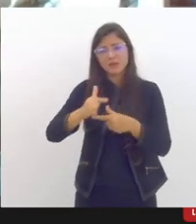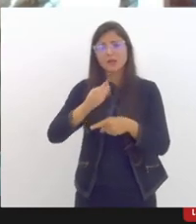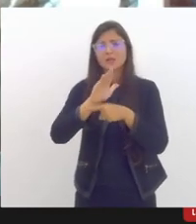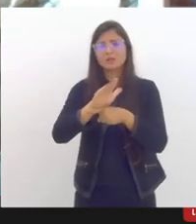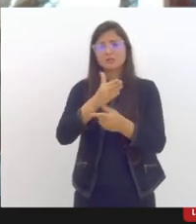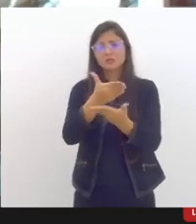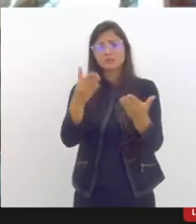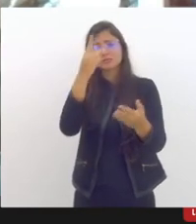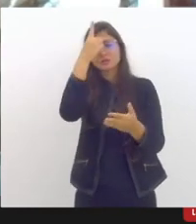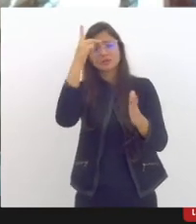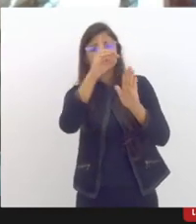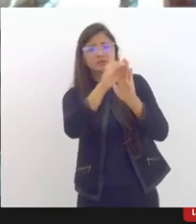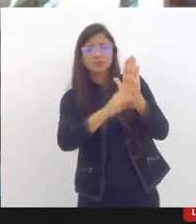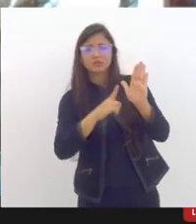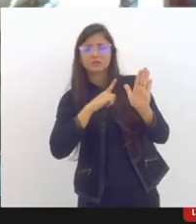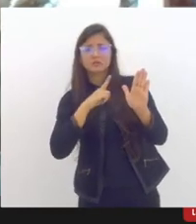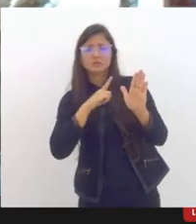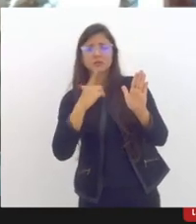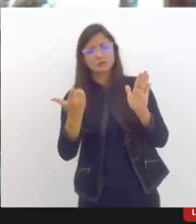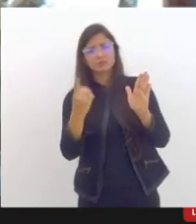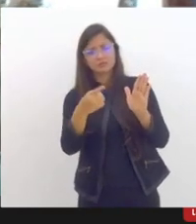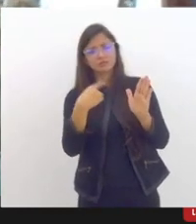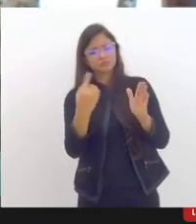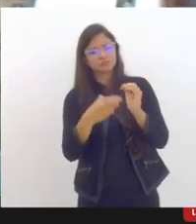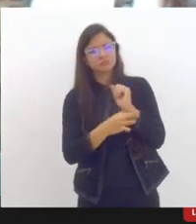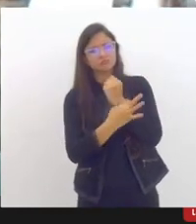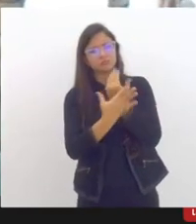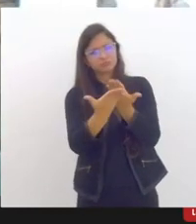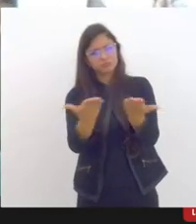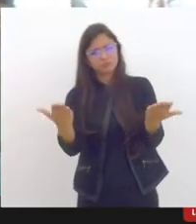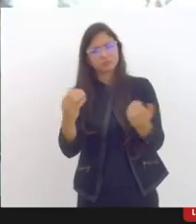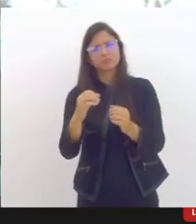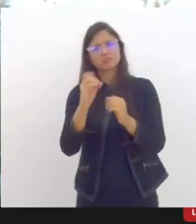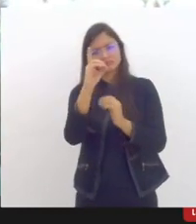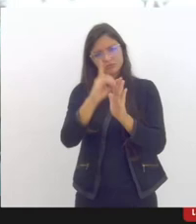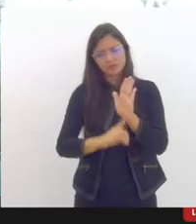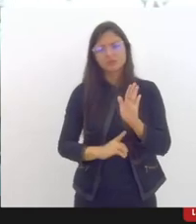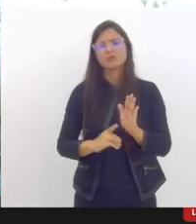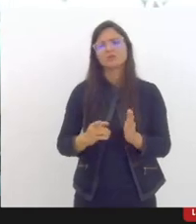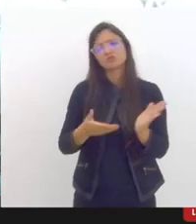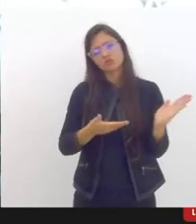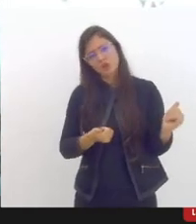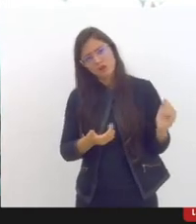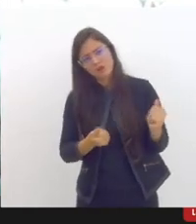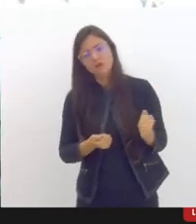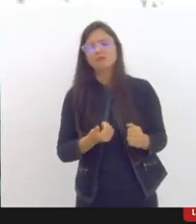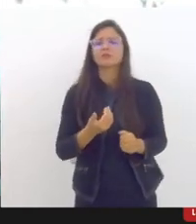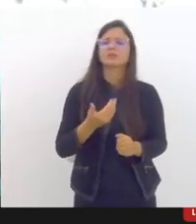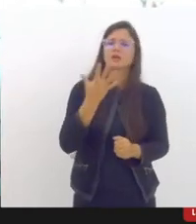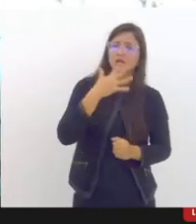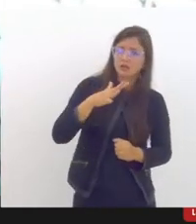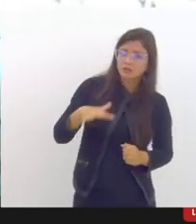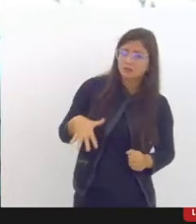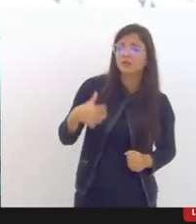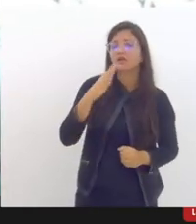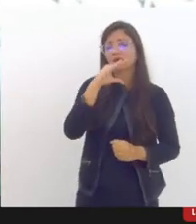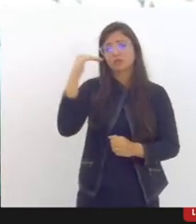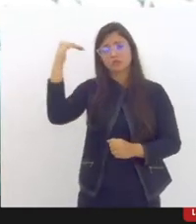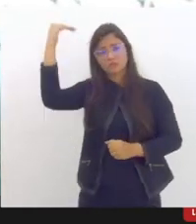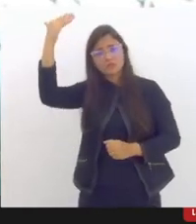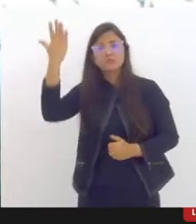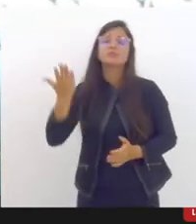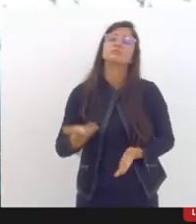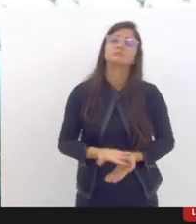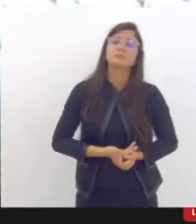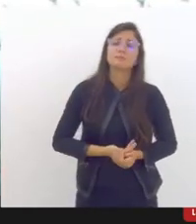esse direito por crianças adolescentes jovens e adultos né em relação a esse momento que vivemos a